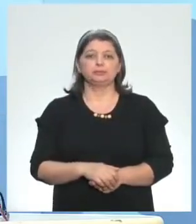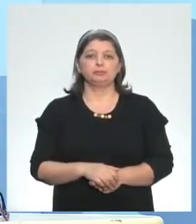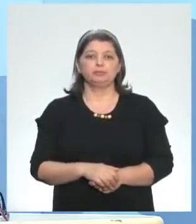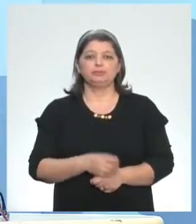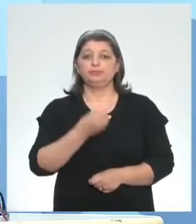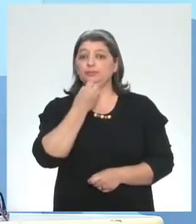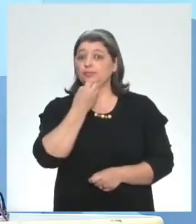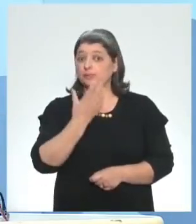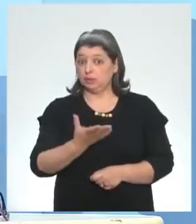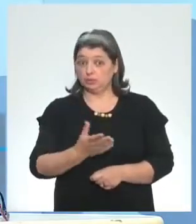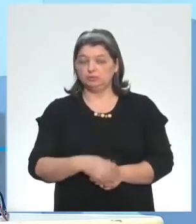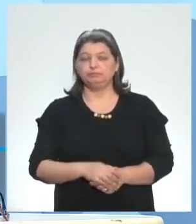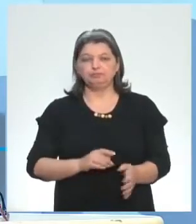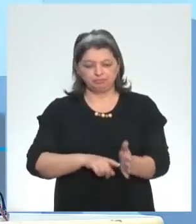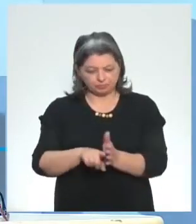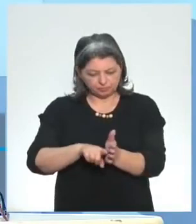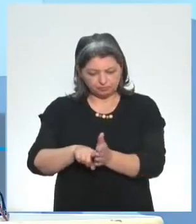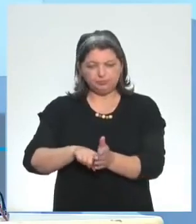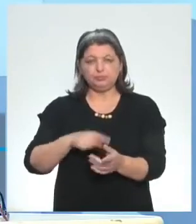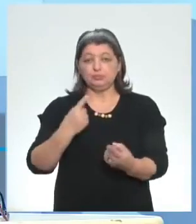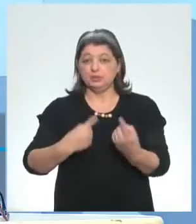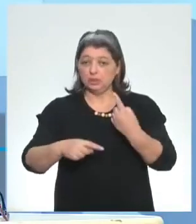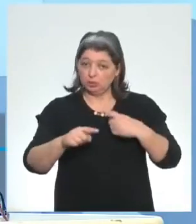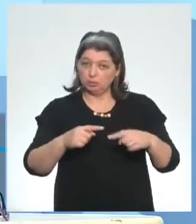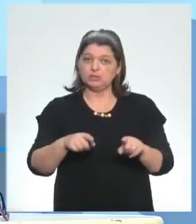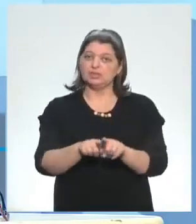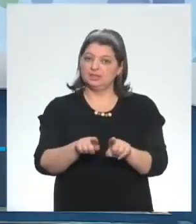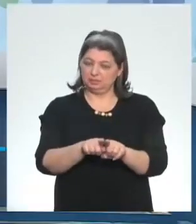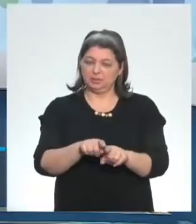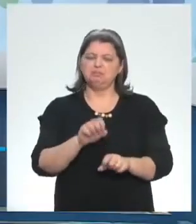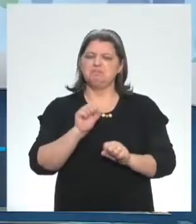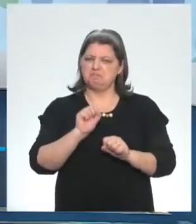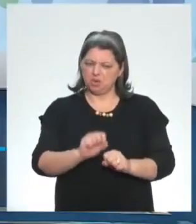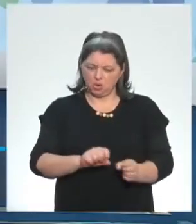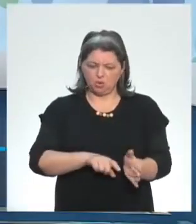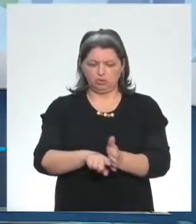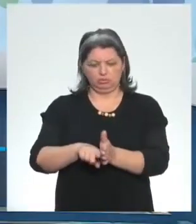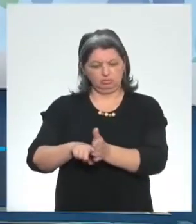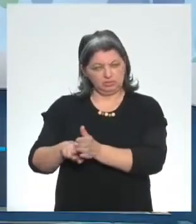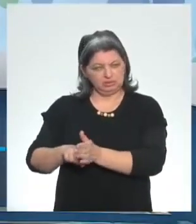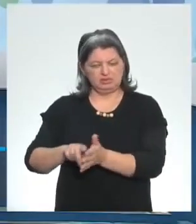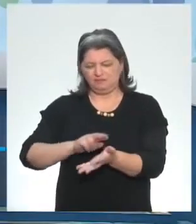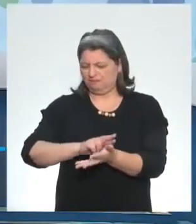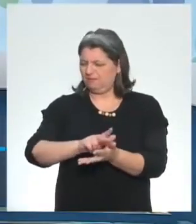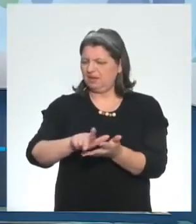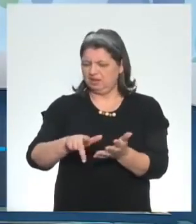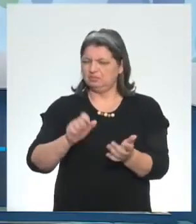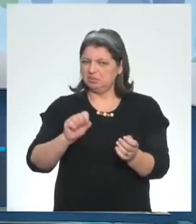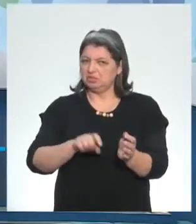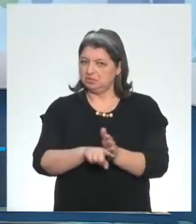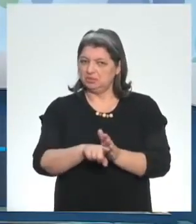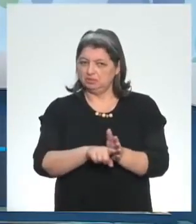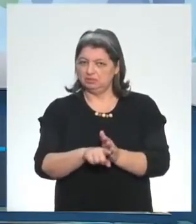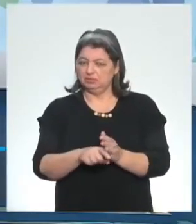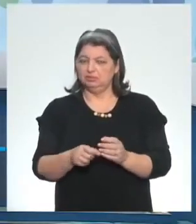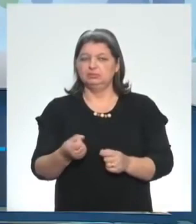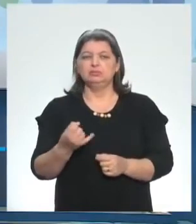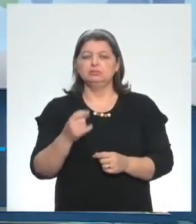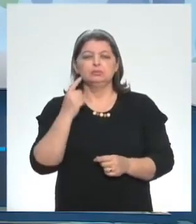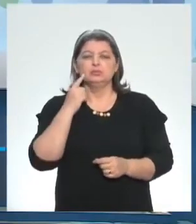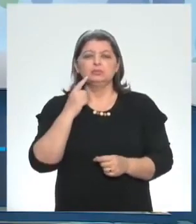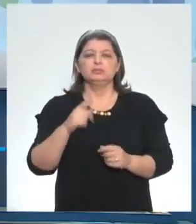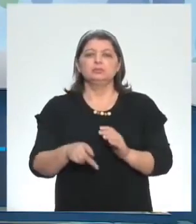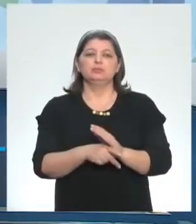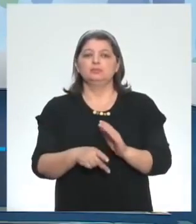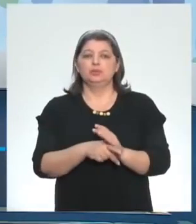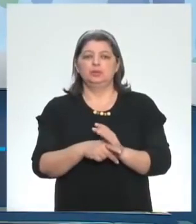bom também né além da pesquisa a música a música você pode trabalhar tem várias músicas aí procura lá se você jogar num site